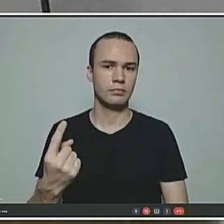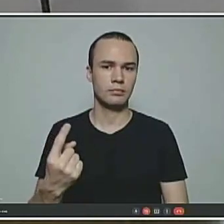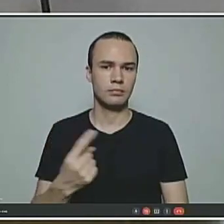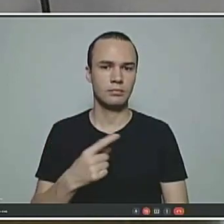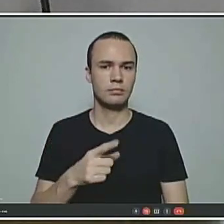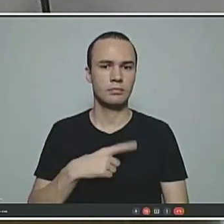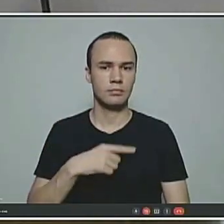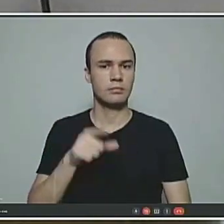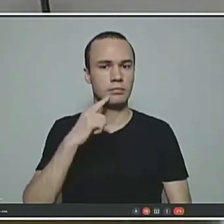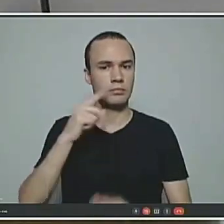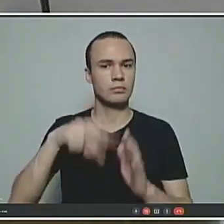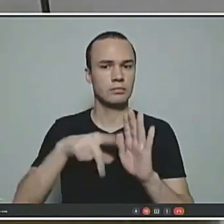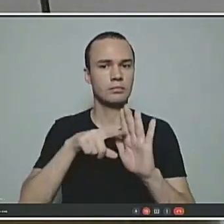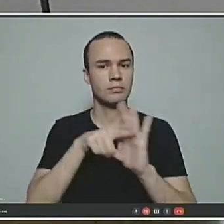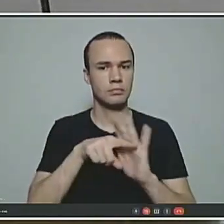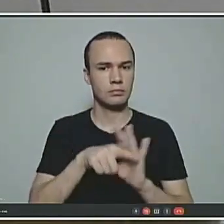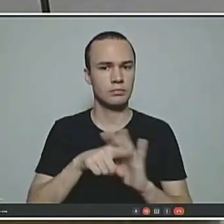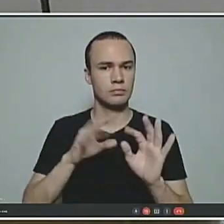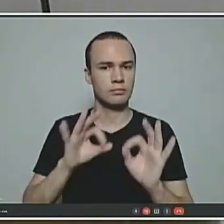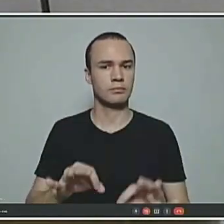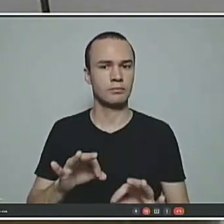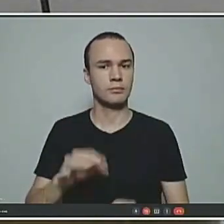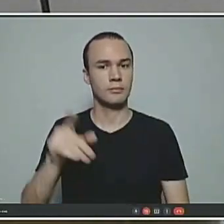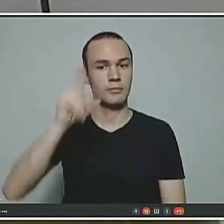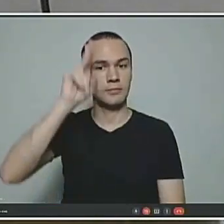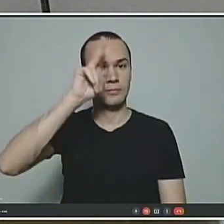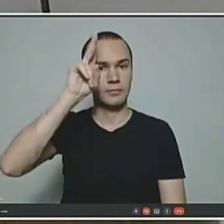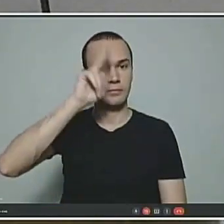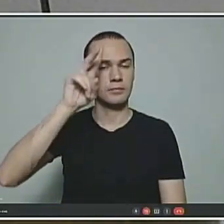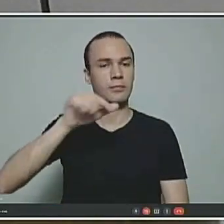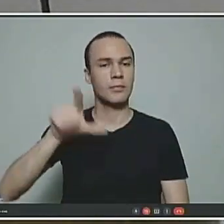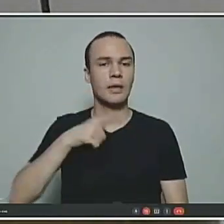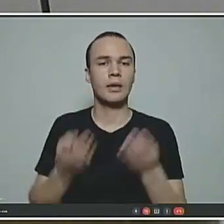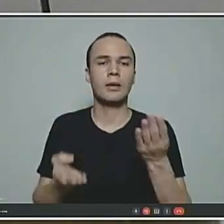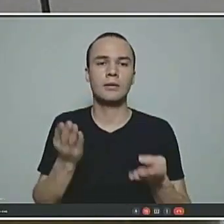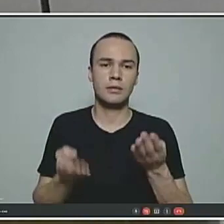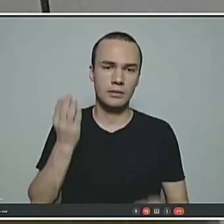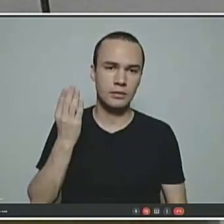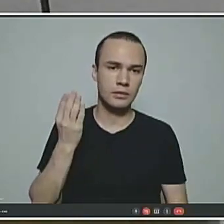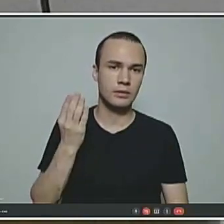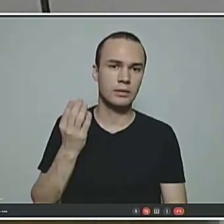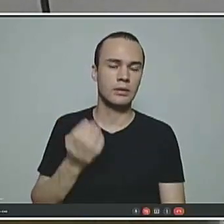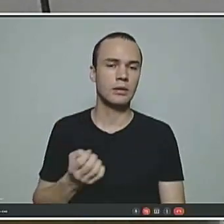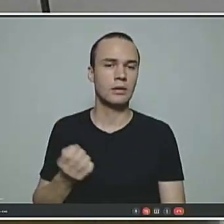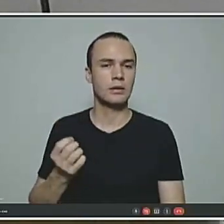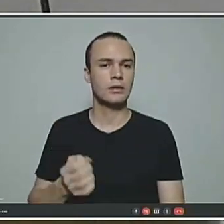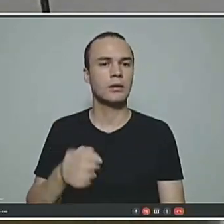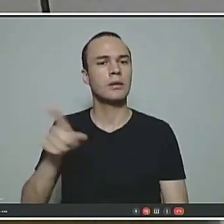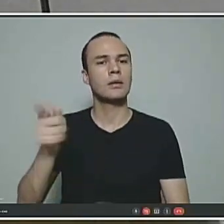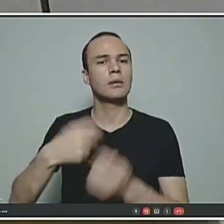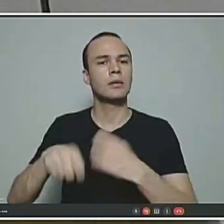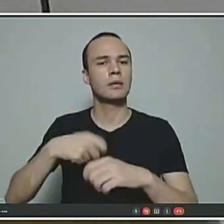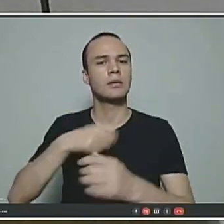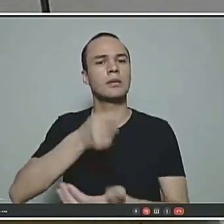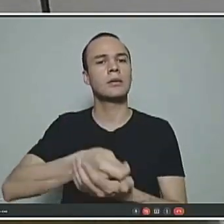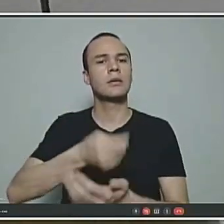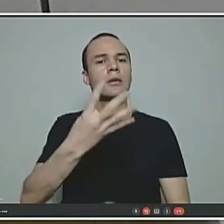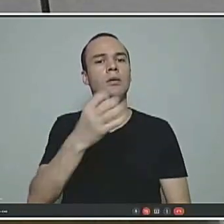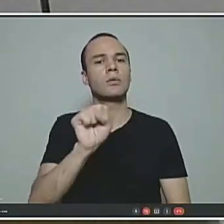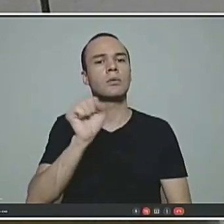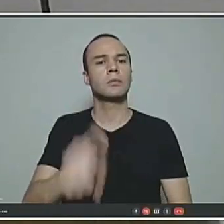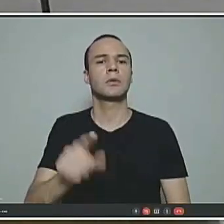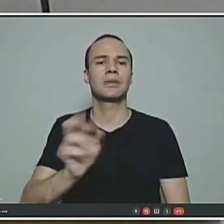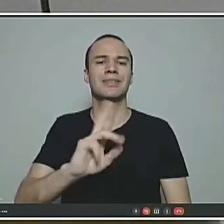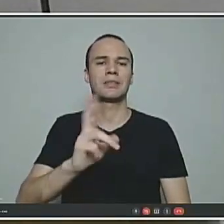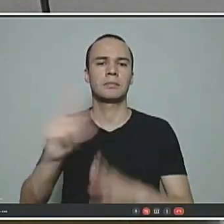de apreciar e tomar as medidas pertinentes. Lembrando que tem um desequilíbrio aqui na balança. A administração está pagando R$ 48 mil para uma